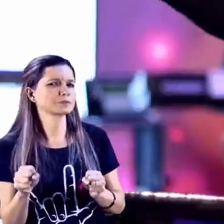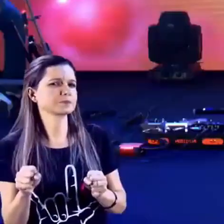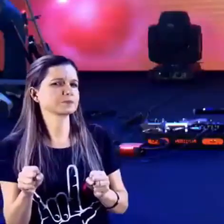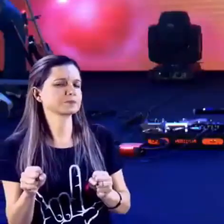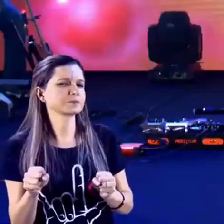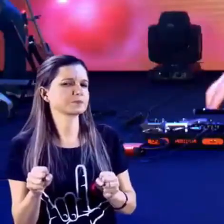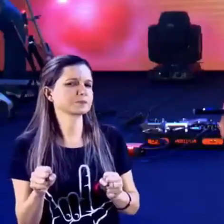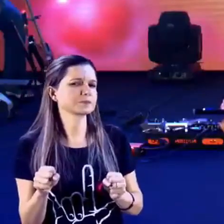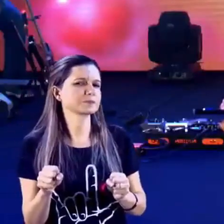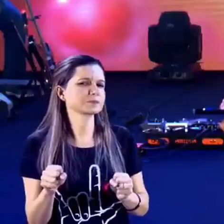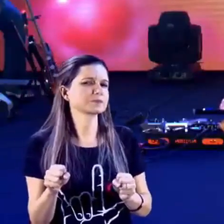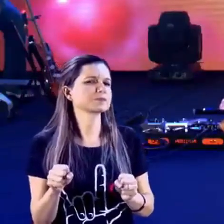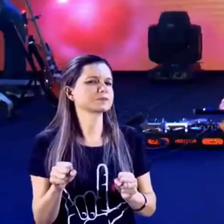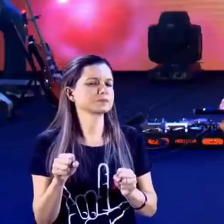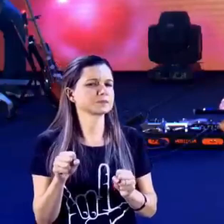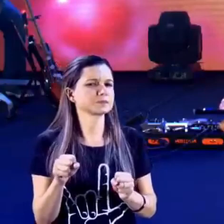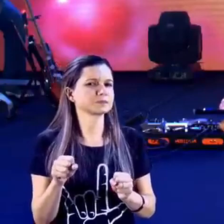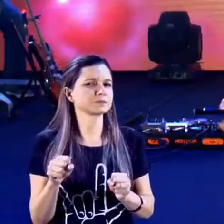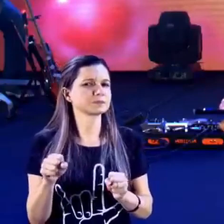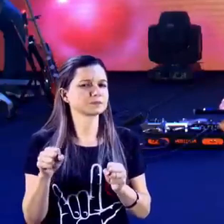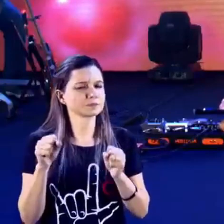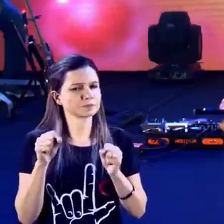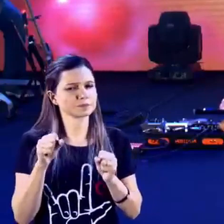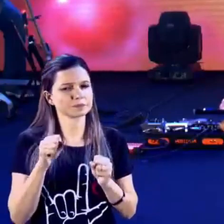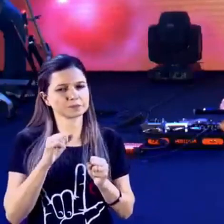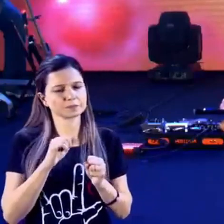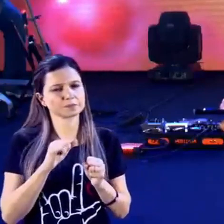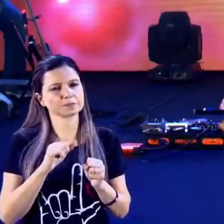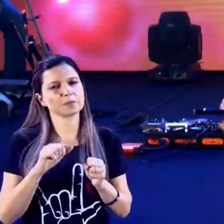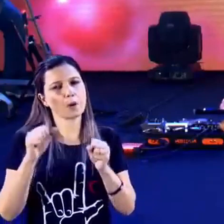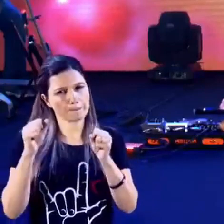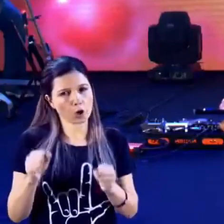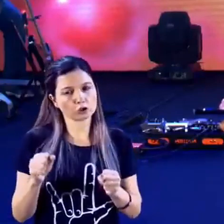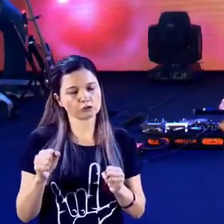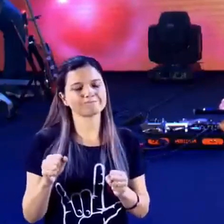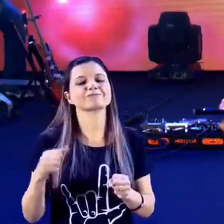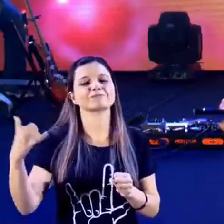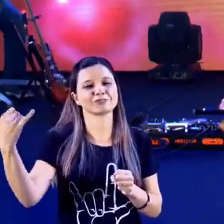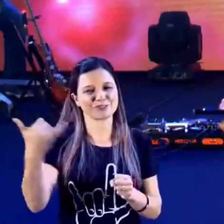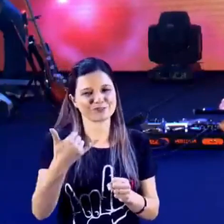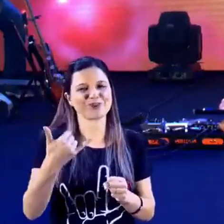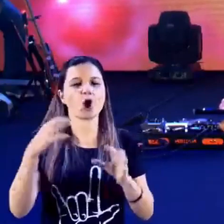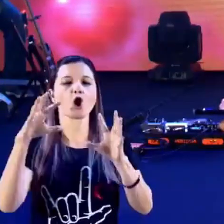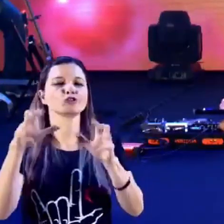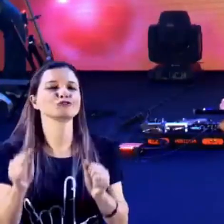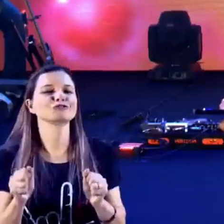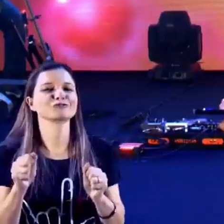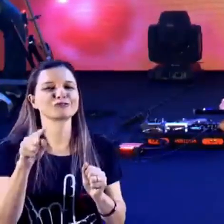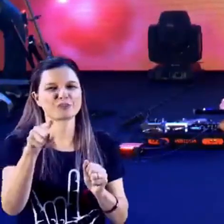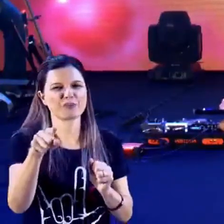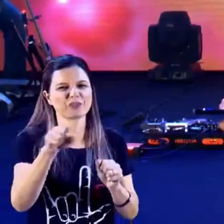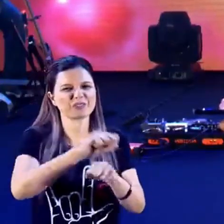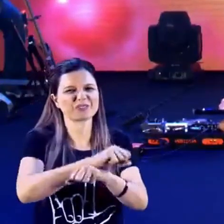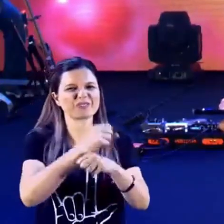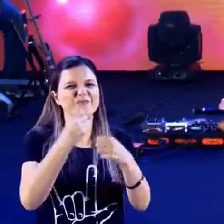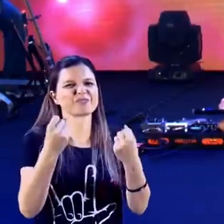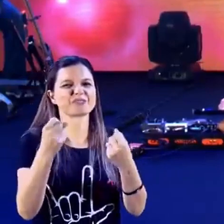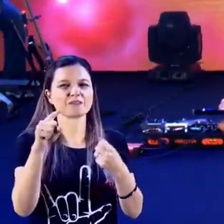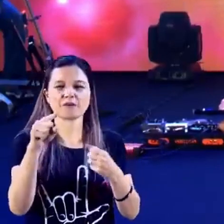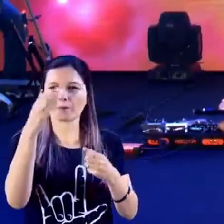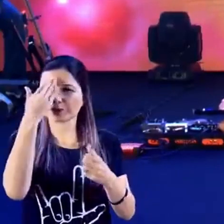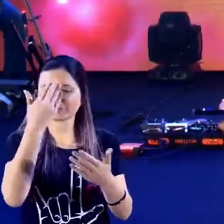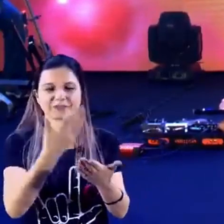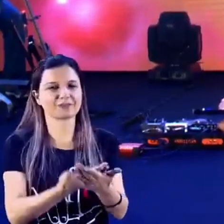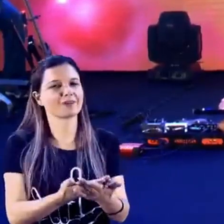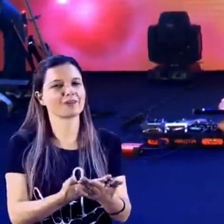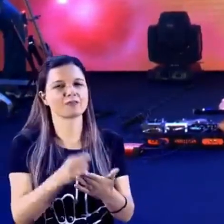faz a pergunta e ele mesmo responde. Disse Jesus, tudo é possível aquele que crê. Seja na hora de saúde,